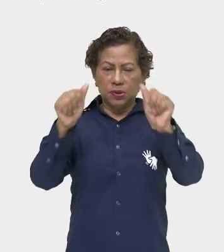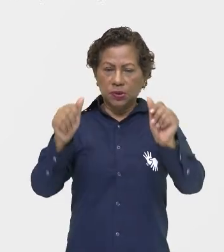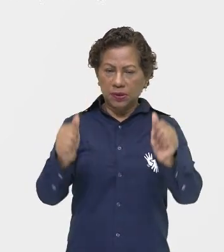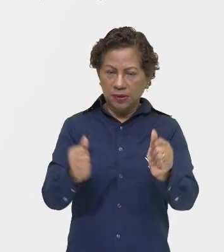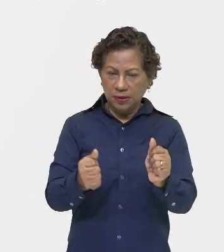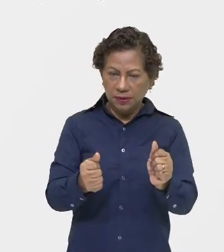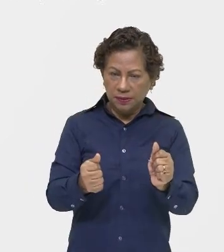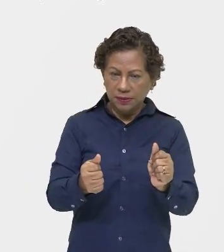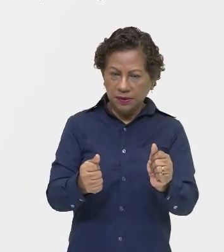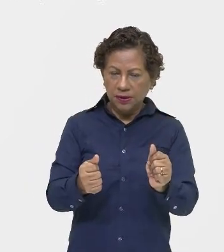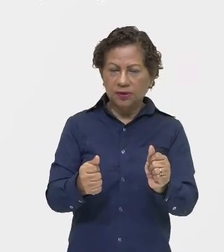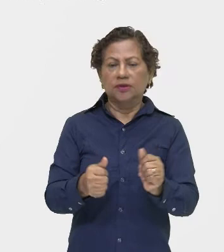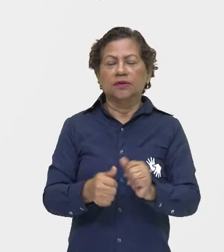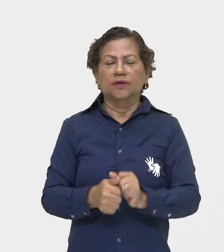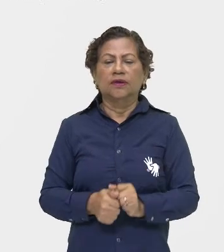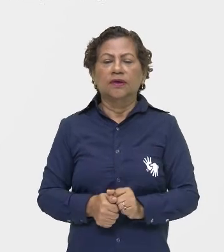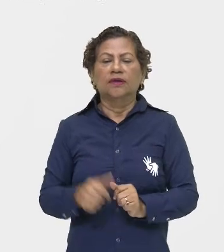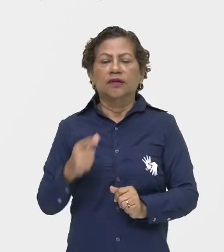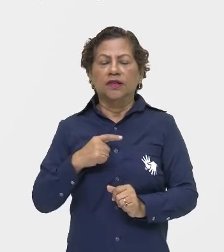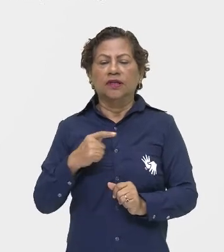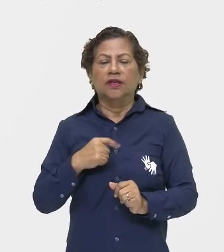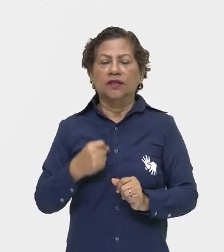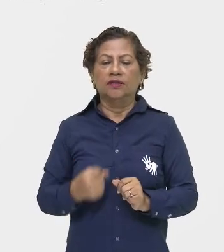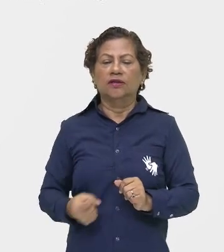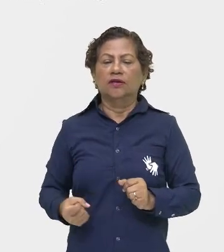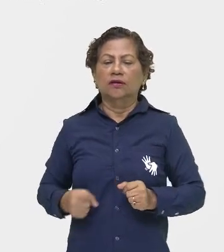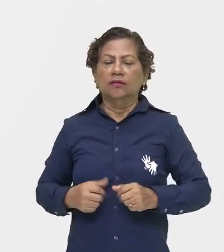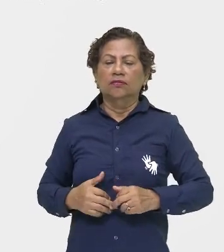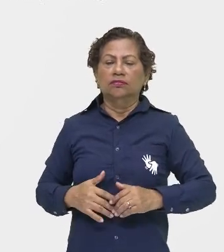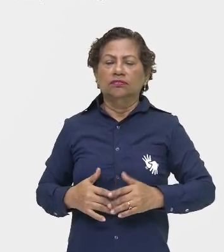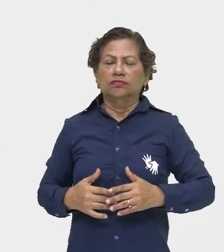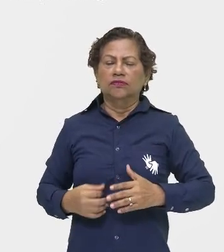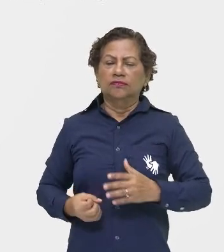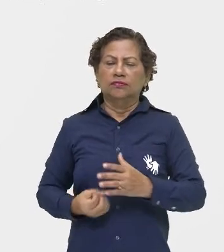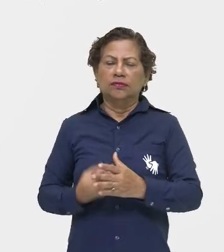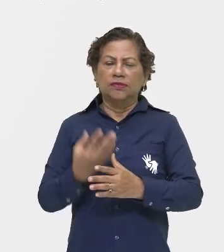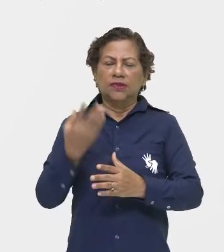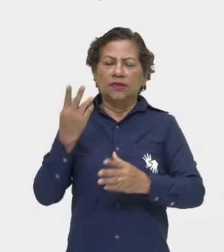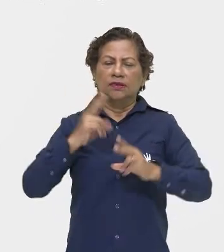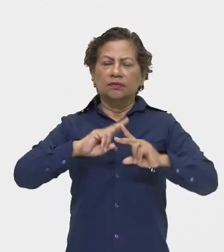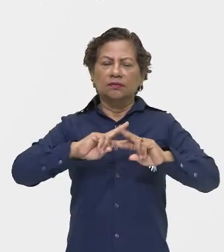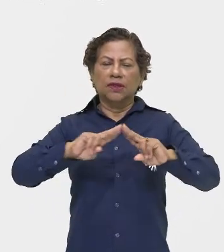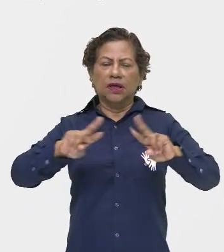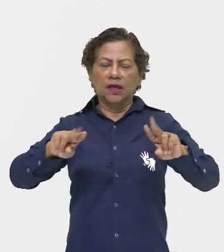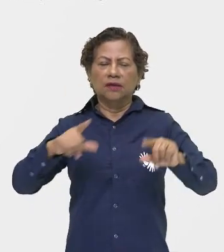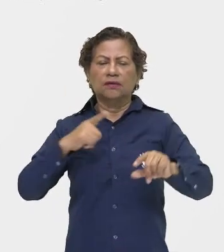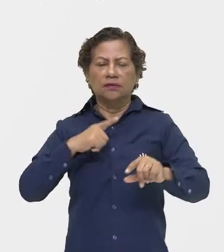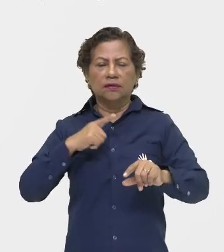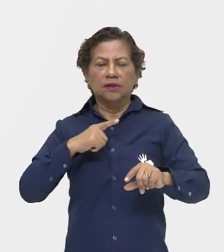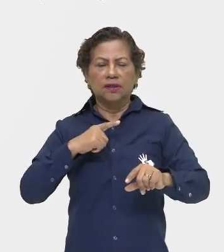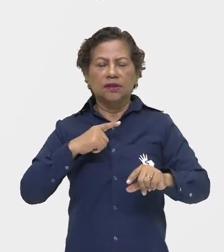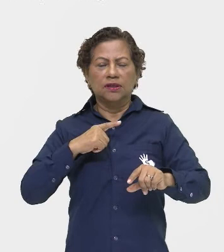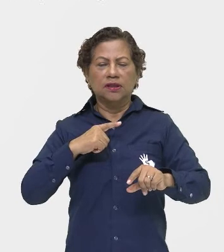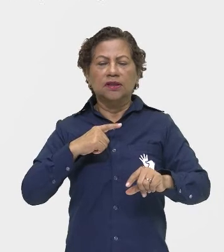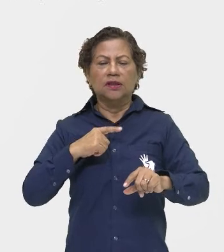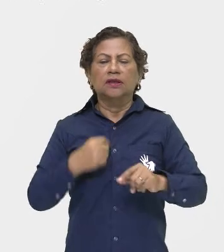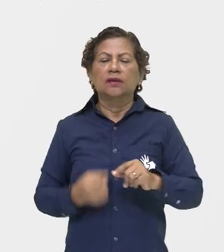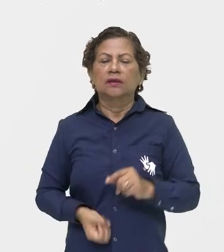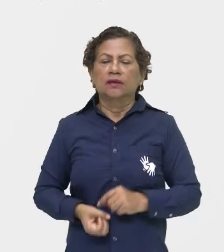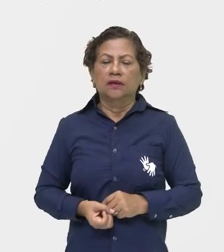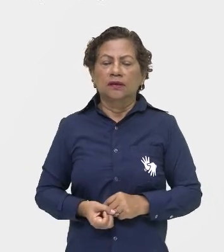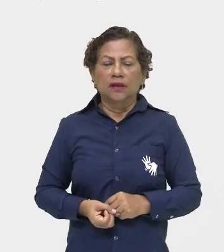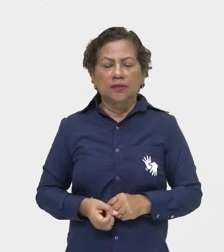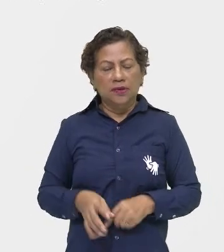atômicas, fluxo de energias, campos de forças e transparências que ressonam de maneira